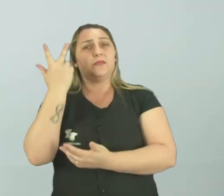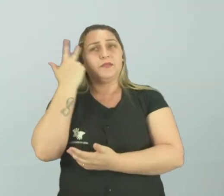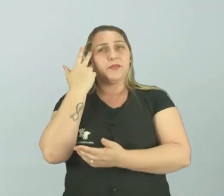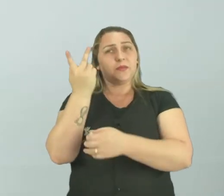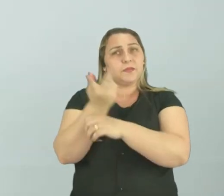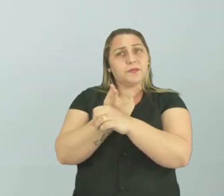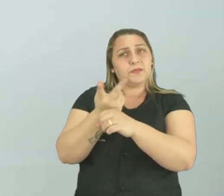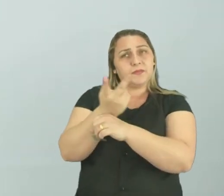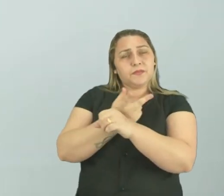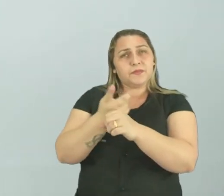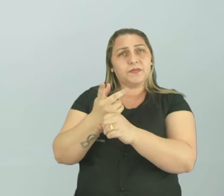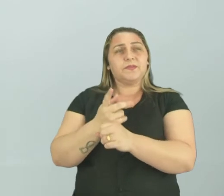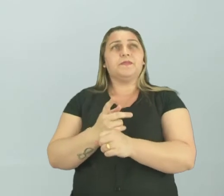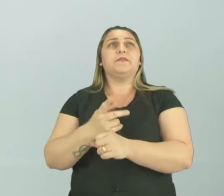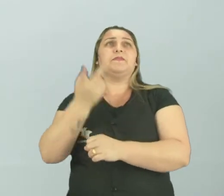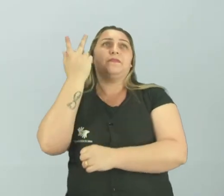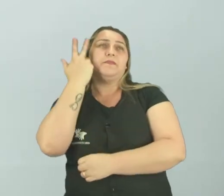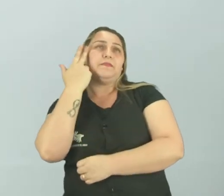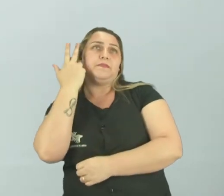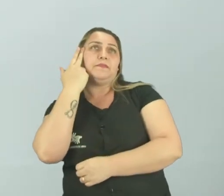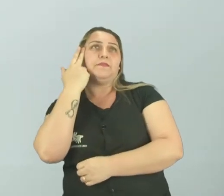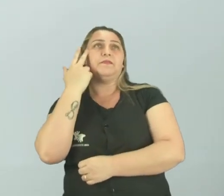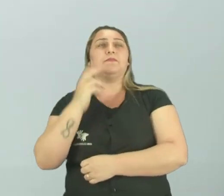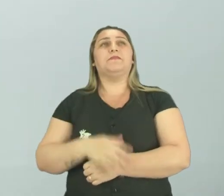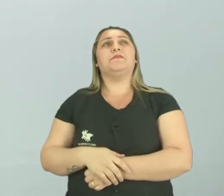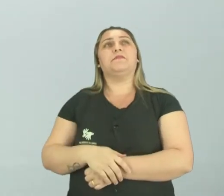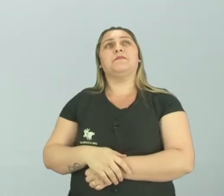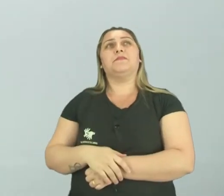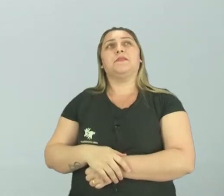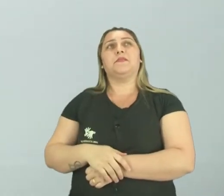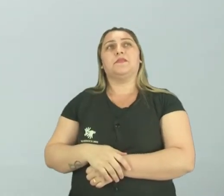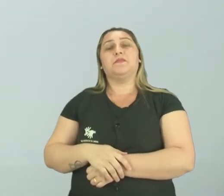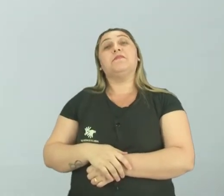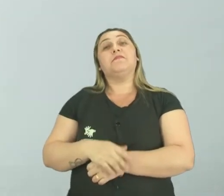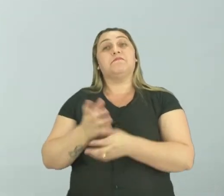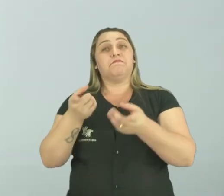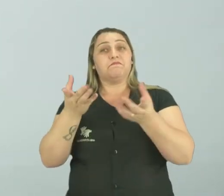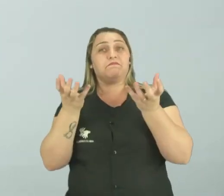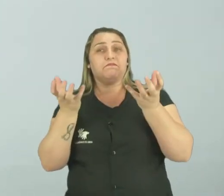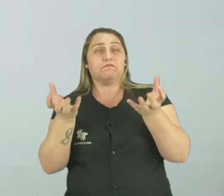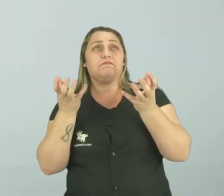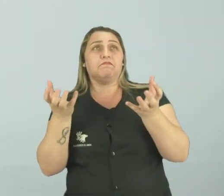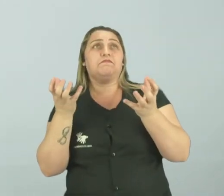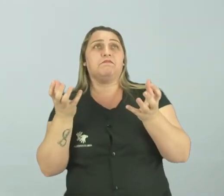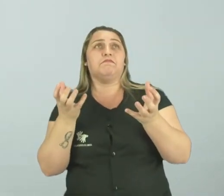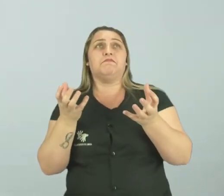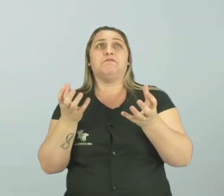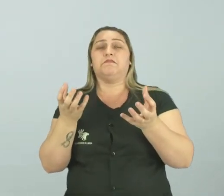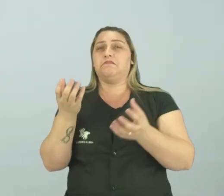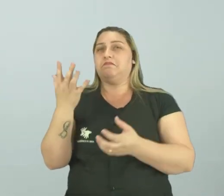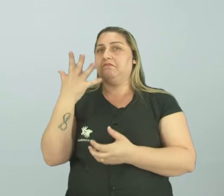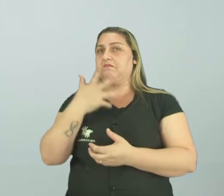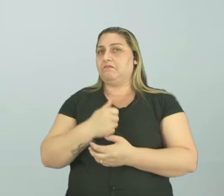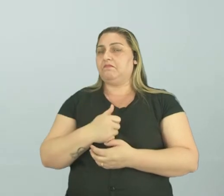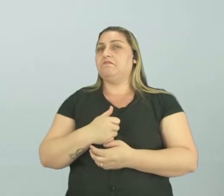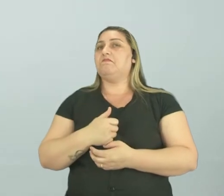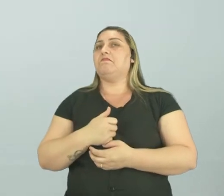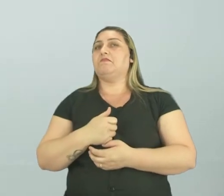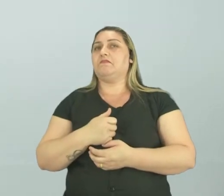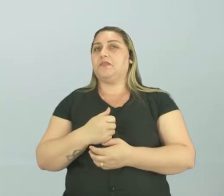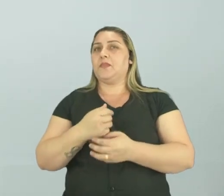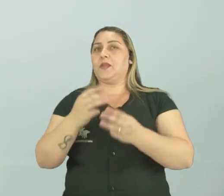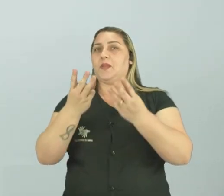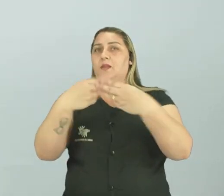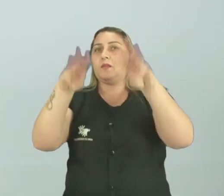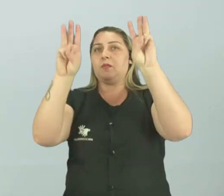você vai lá pesquisar pontos turísticos naturais, né? Reservas, lugares naturais. Se você quer pontos turísticos, assim, glamurosos, né? Como museus,